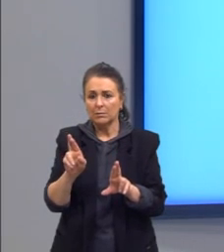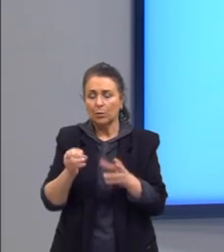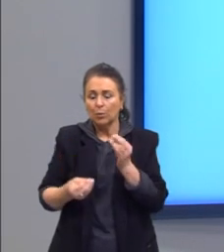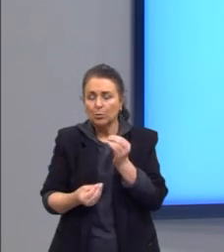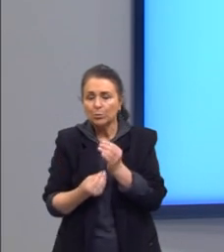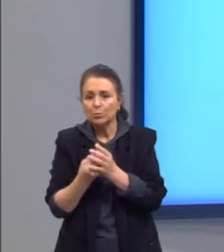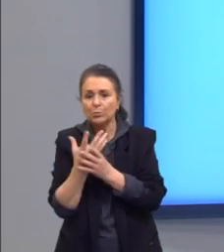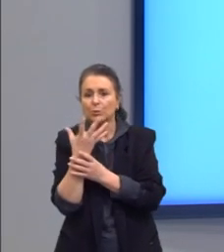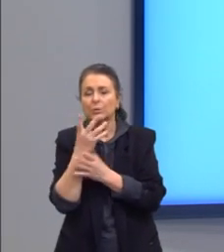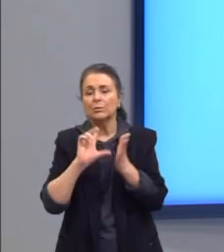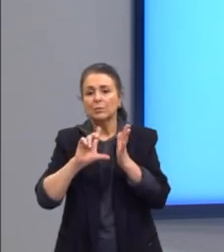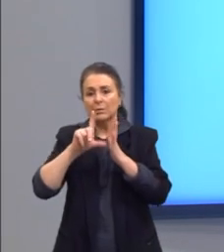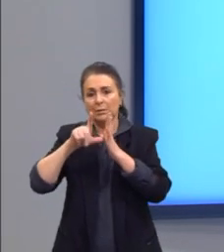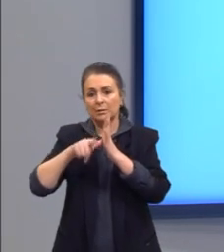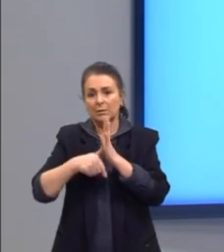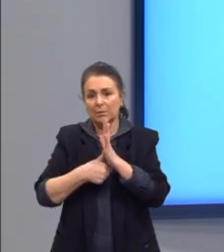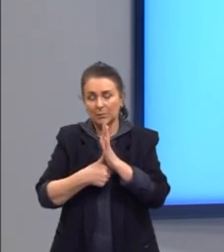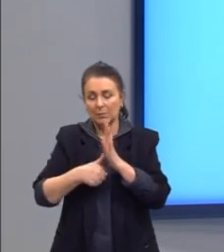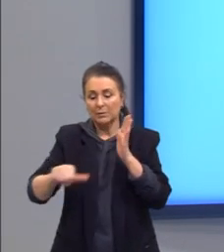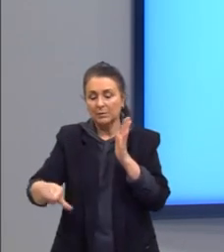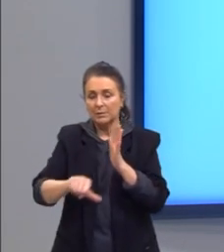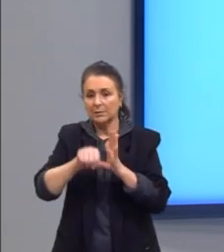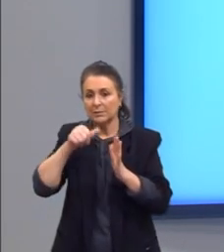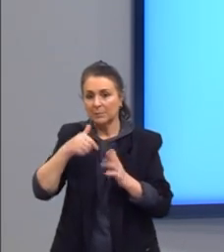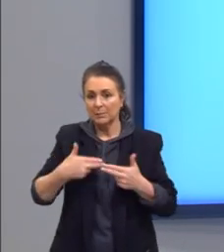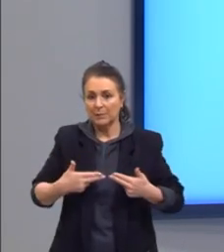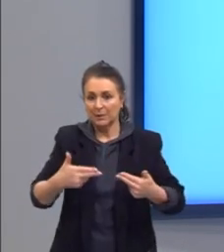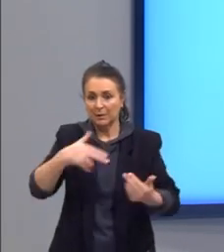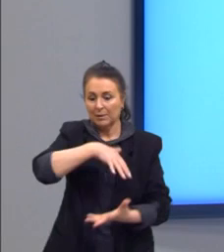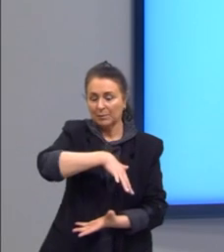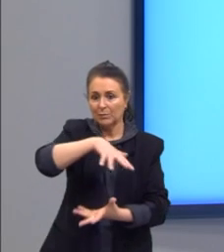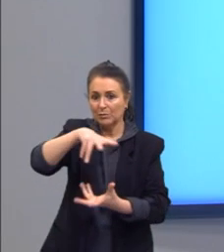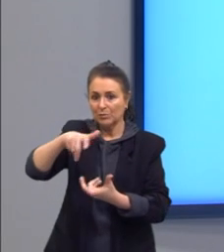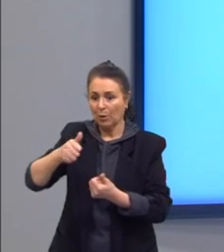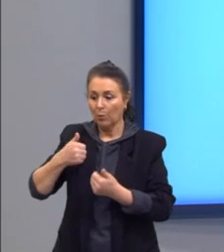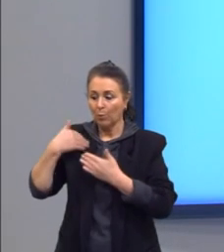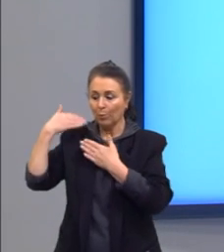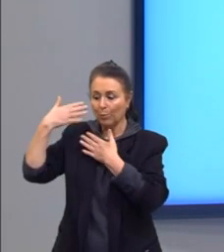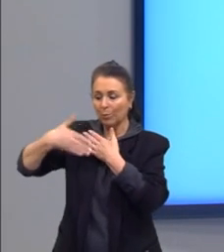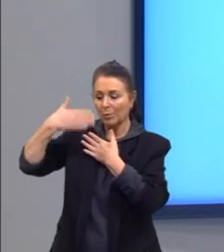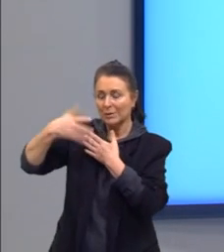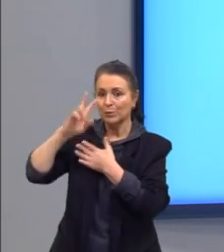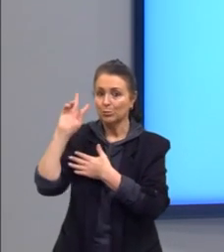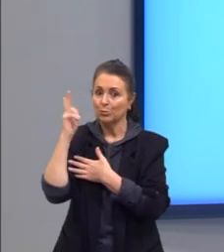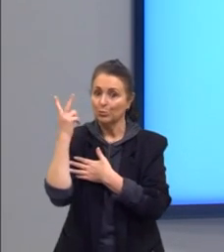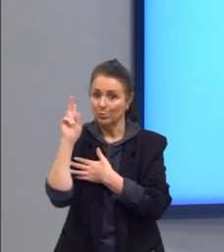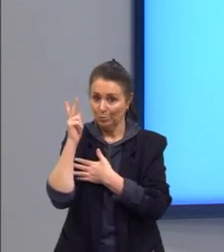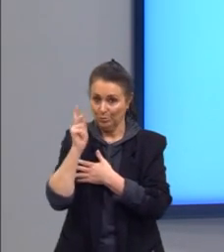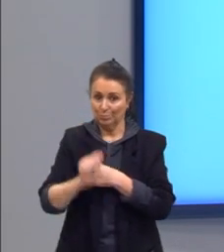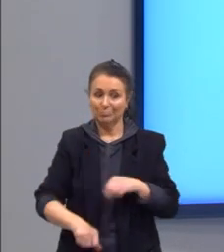surgindo aí depois da Primeira Guerra Mundial, tá? O processo histórico citado